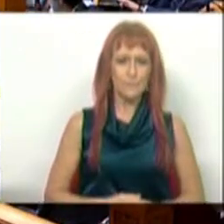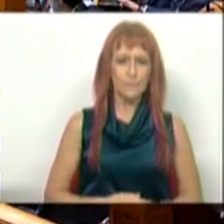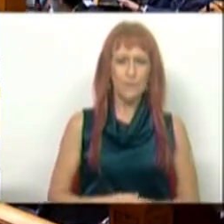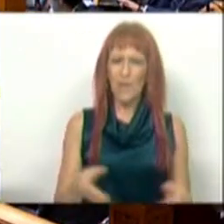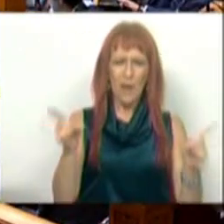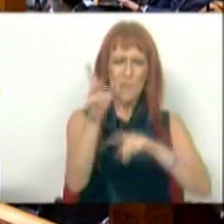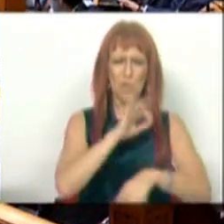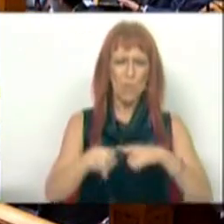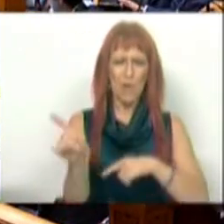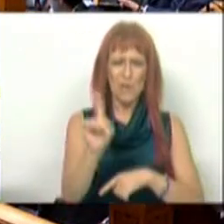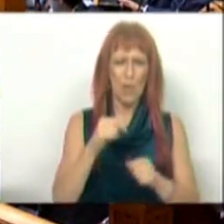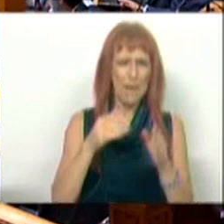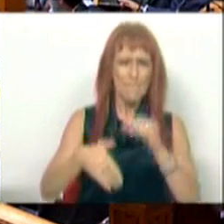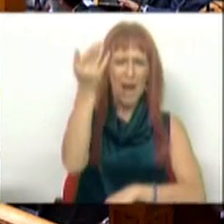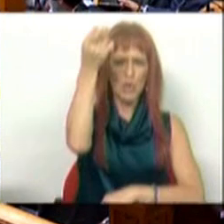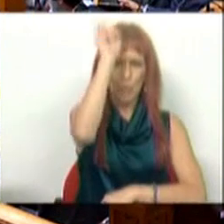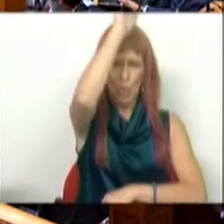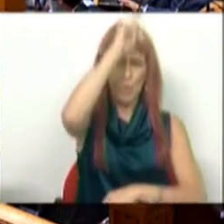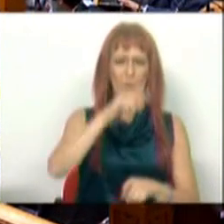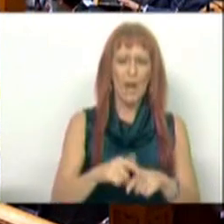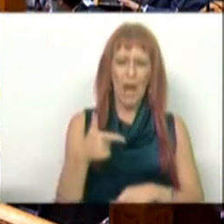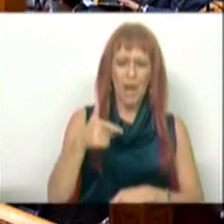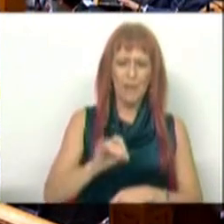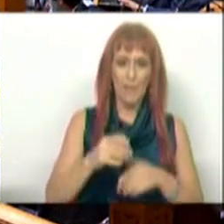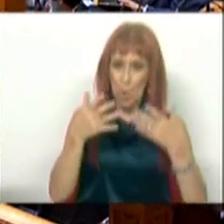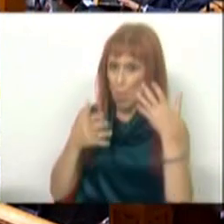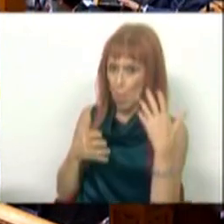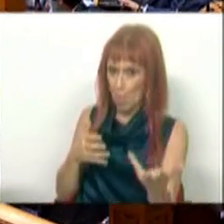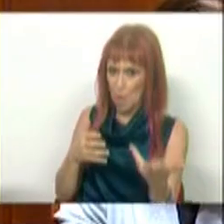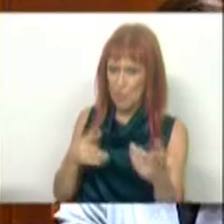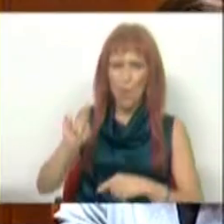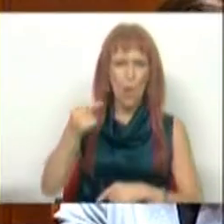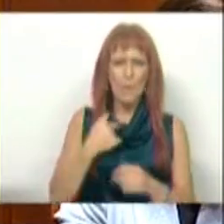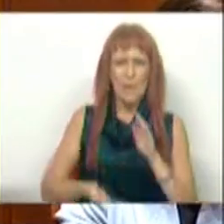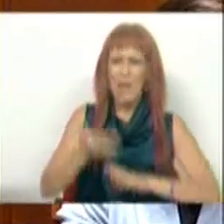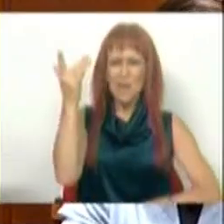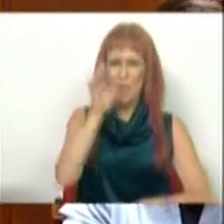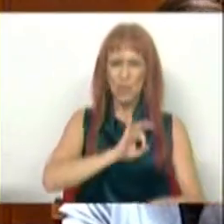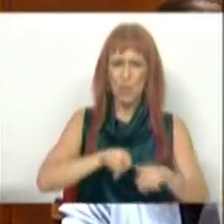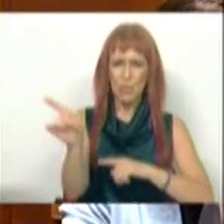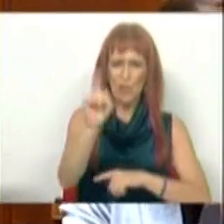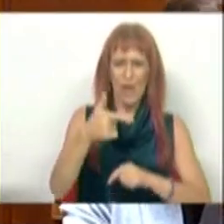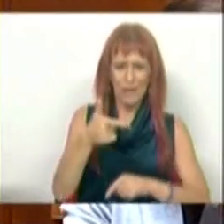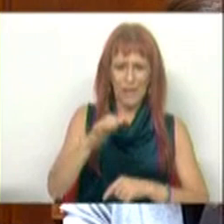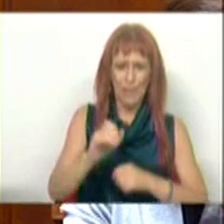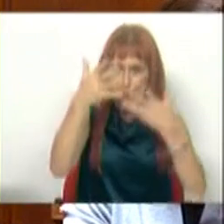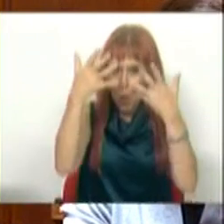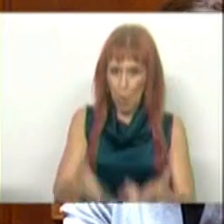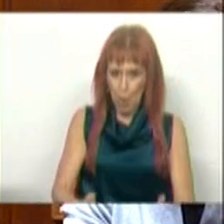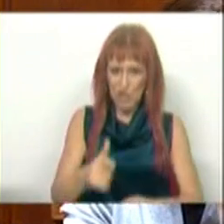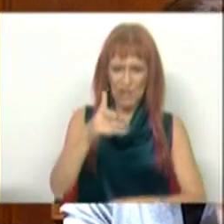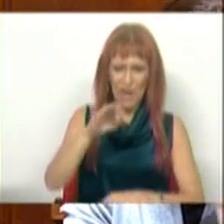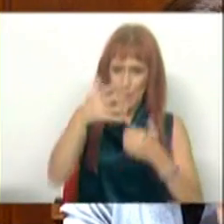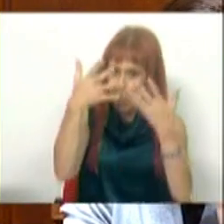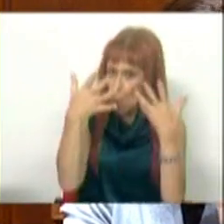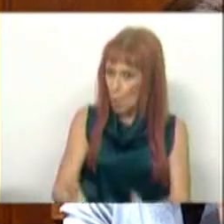Não, Sr. Deputado, não foi mais. A TAP hoje, não foi mais, Sr. Deputado. A TAP hoje, a